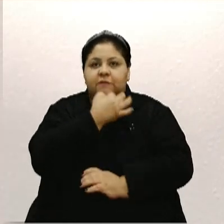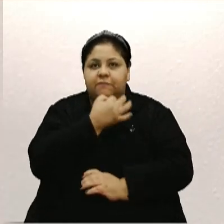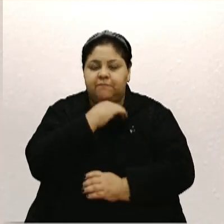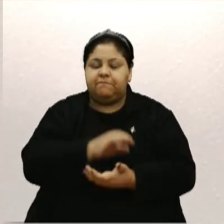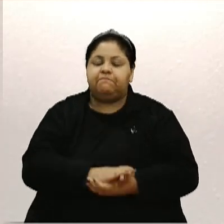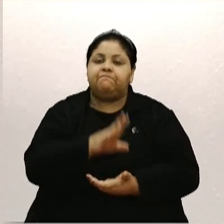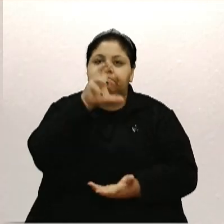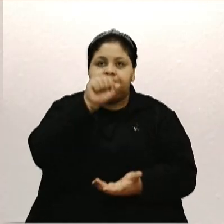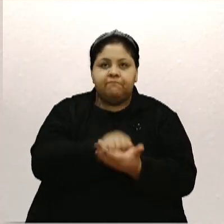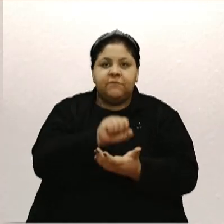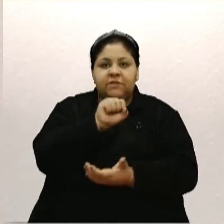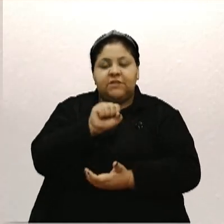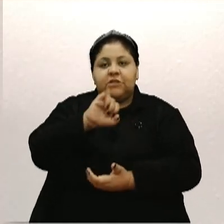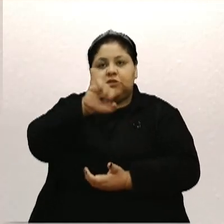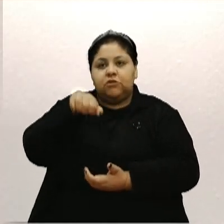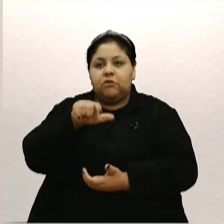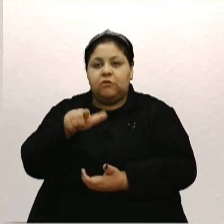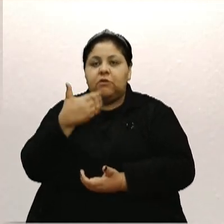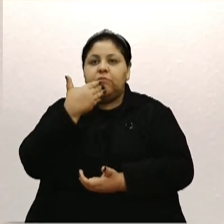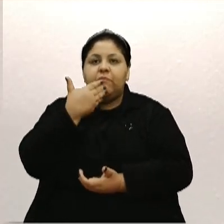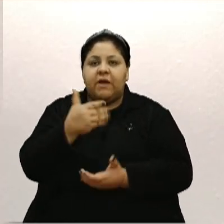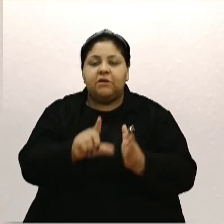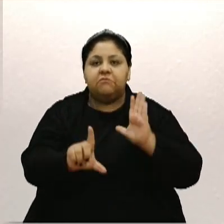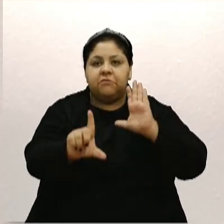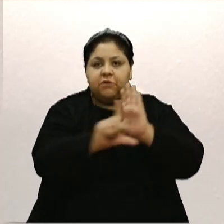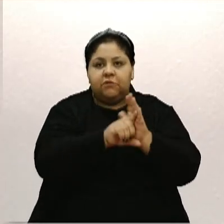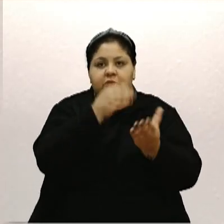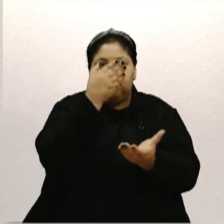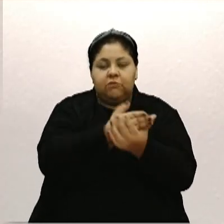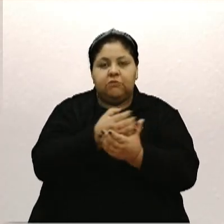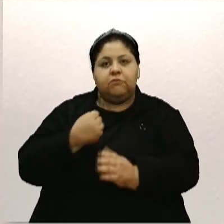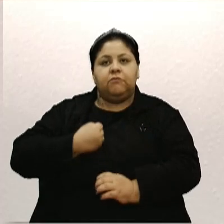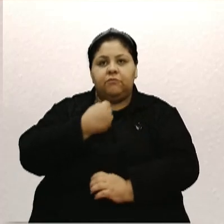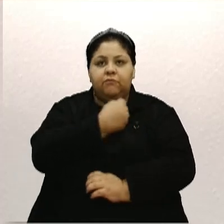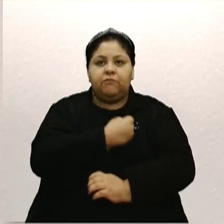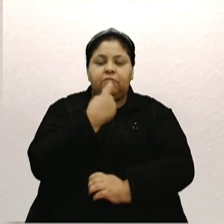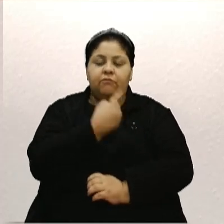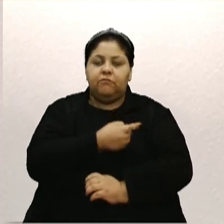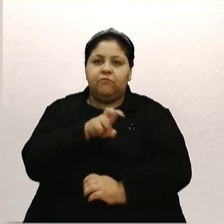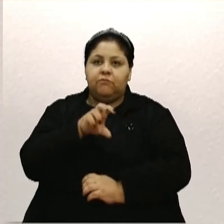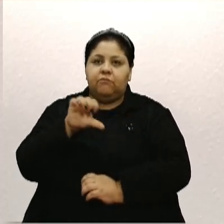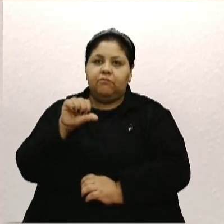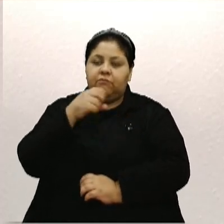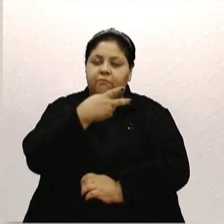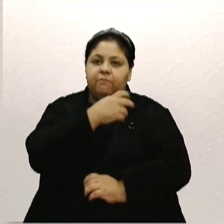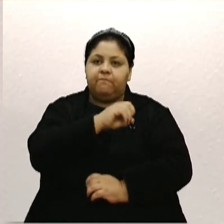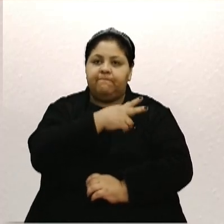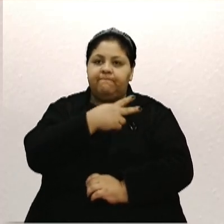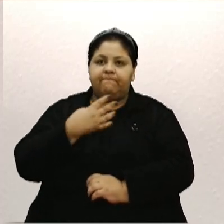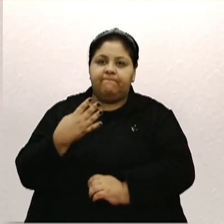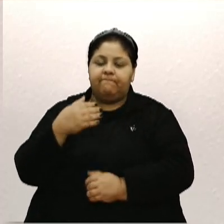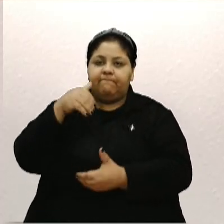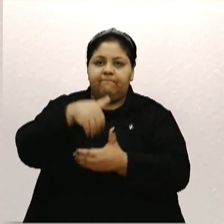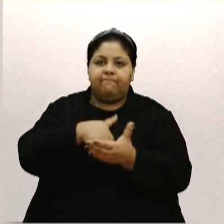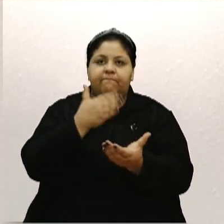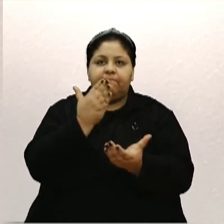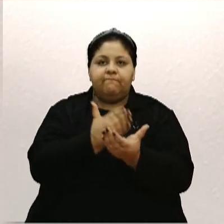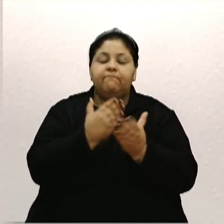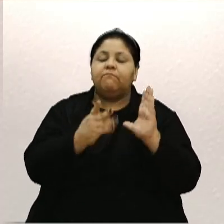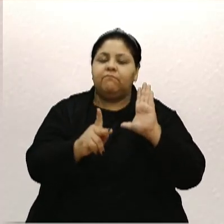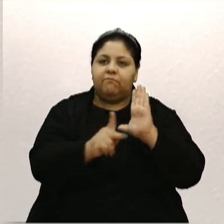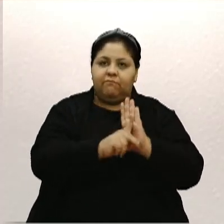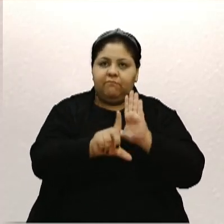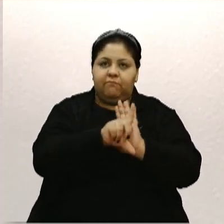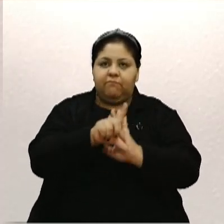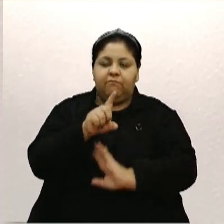Baixada CCJL, a mesma, manifestou-se pela legalidade ao processo nº 159. barra 2024, contendo o projeto de